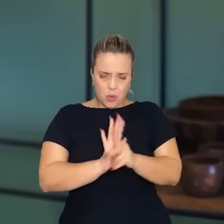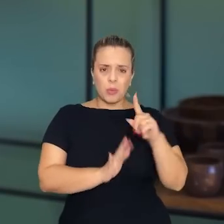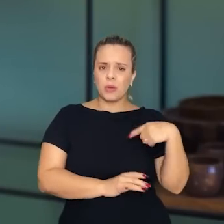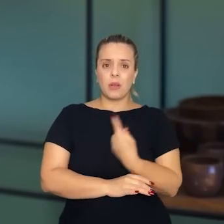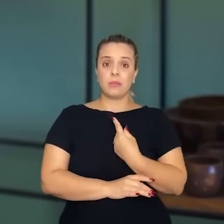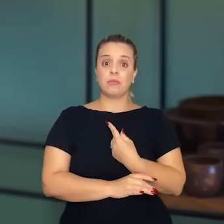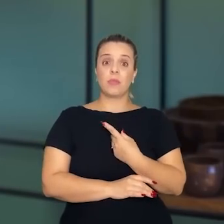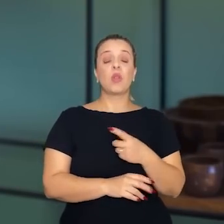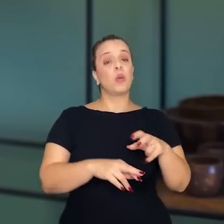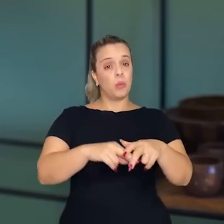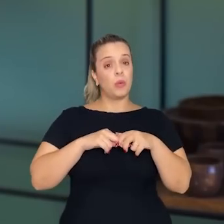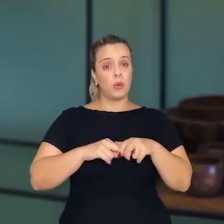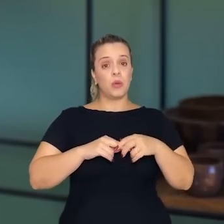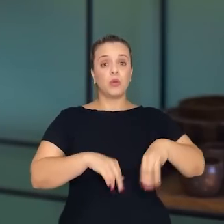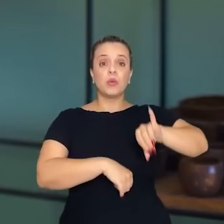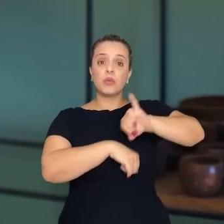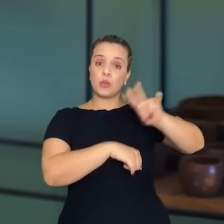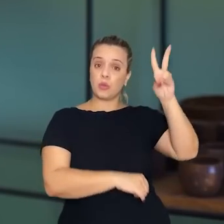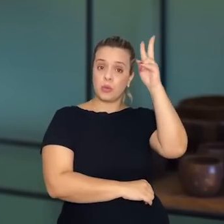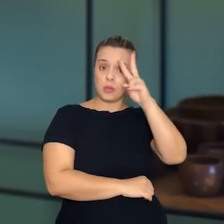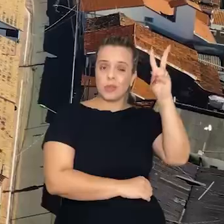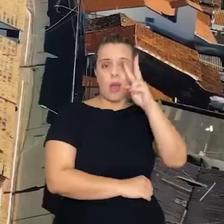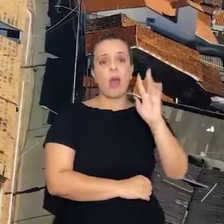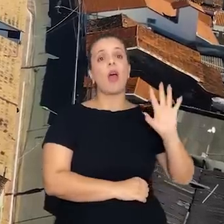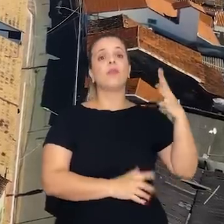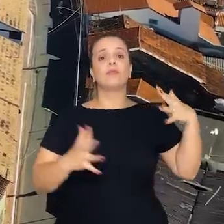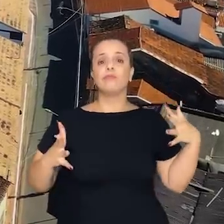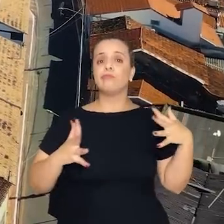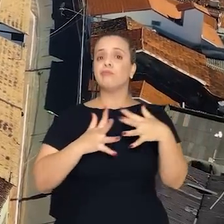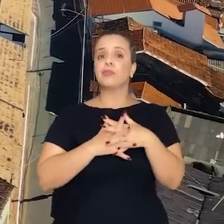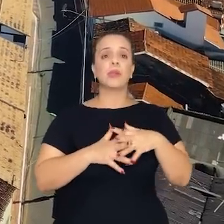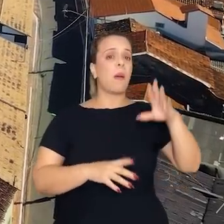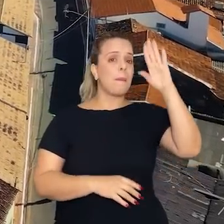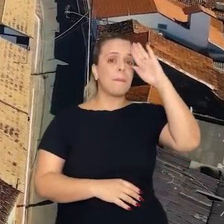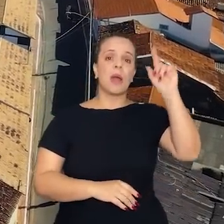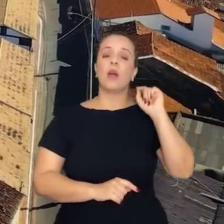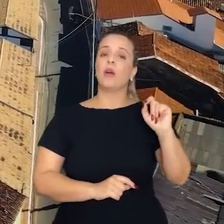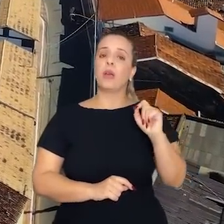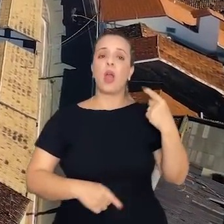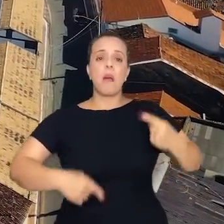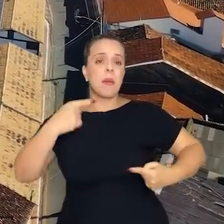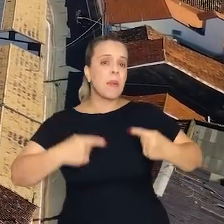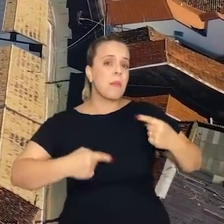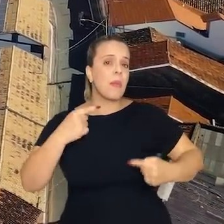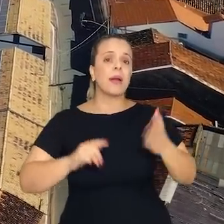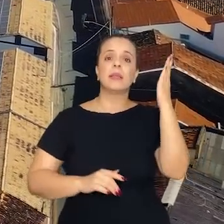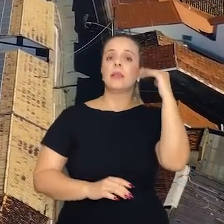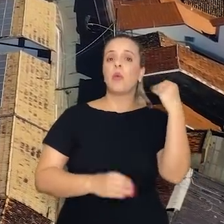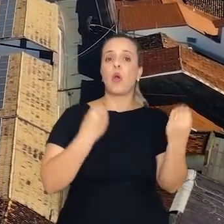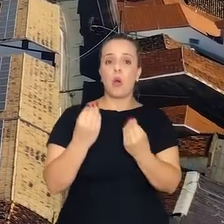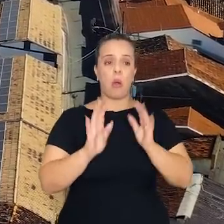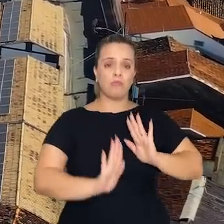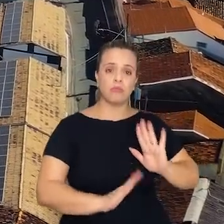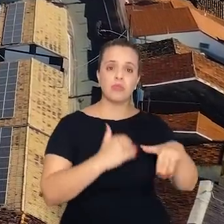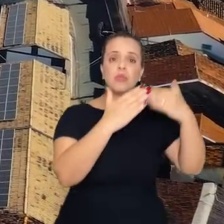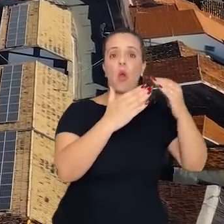tomamento do centro histórico, o grande conflito era essa discussão entre progresso